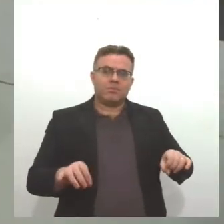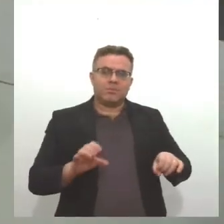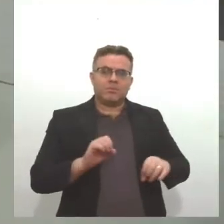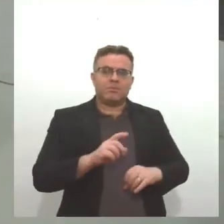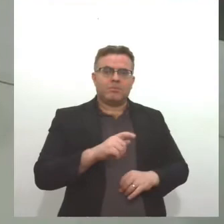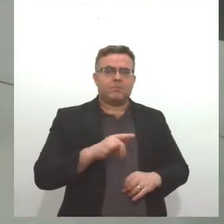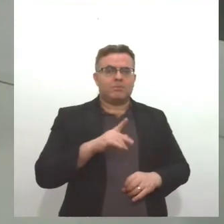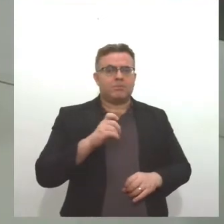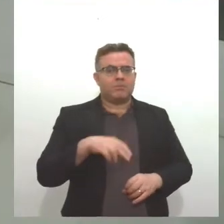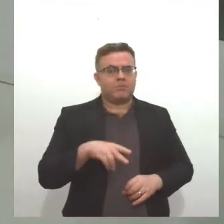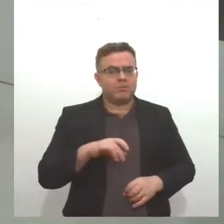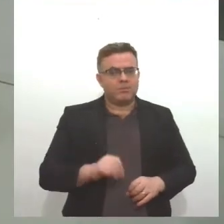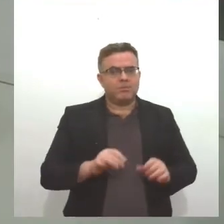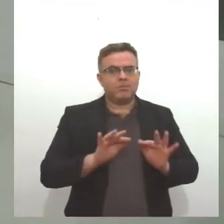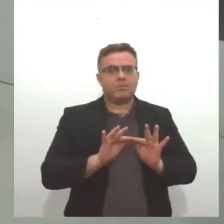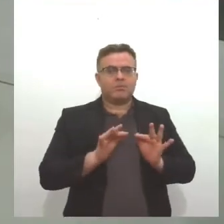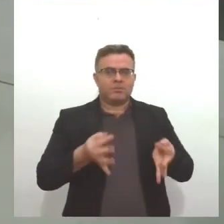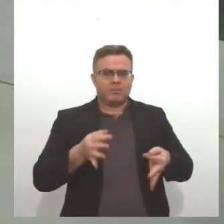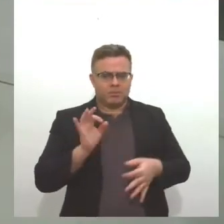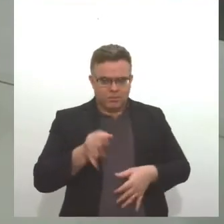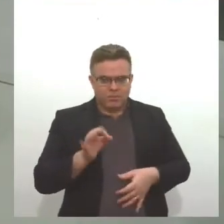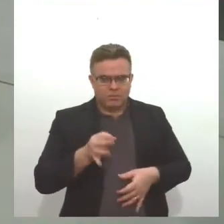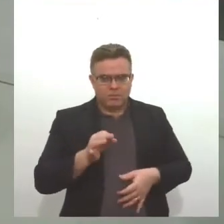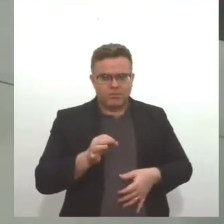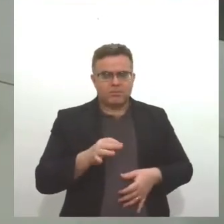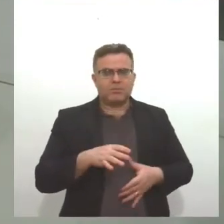foi menor, é isso, Tenente Coronel?